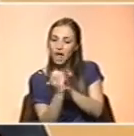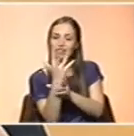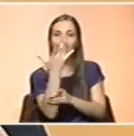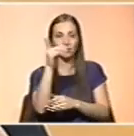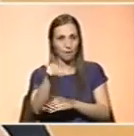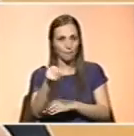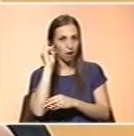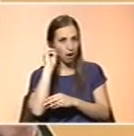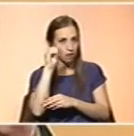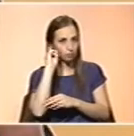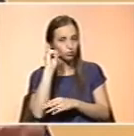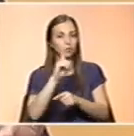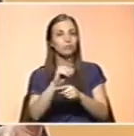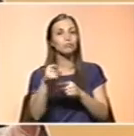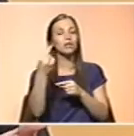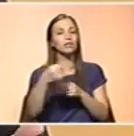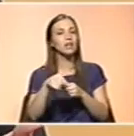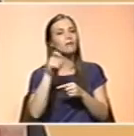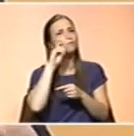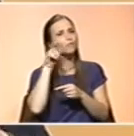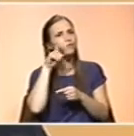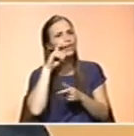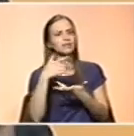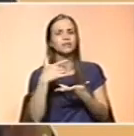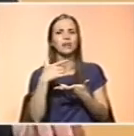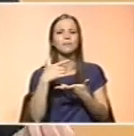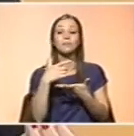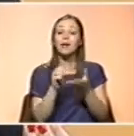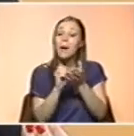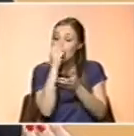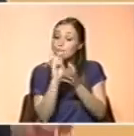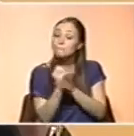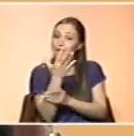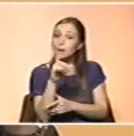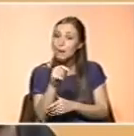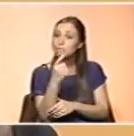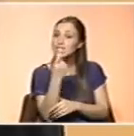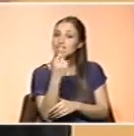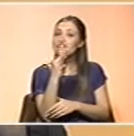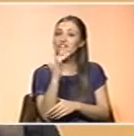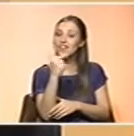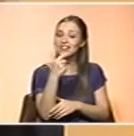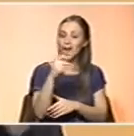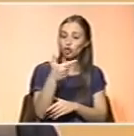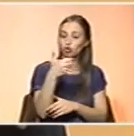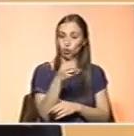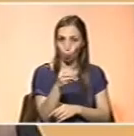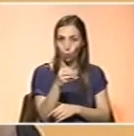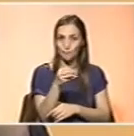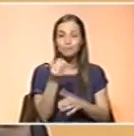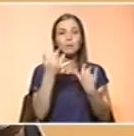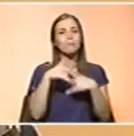têm papéis de defesa na planta. Portanto, a planta precisa de alguns fitatos. No entanto, é possível modularmos estas